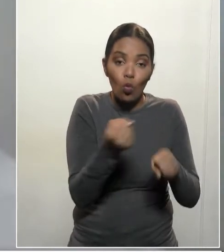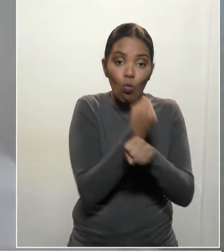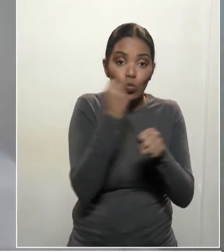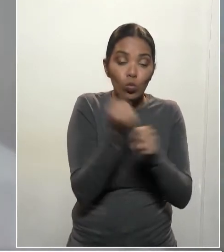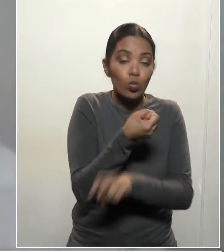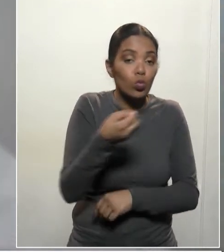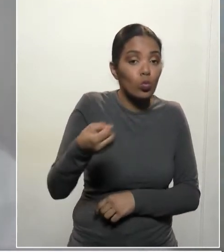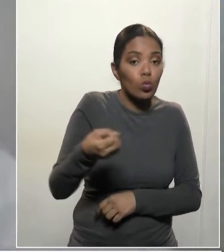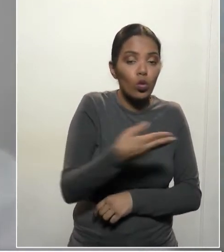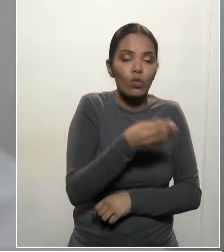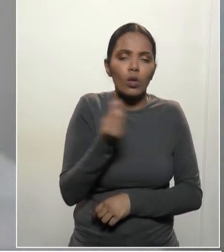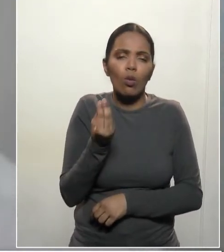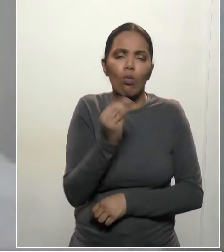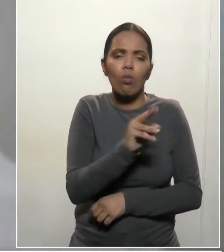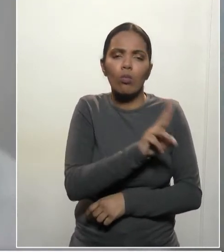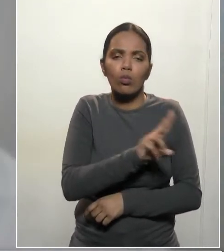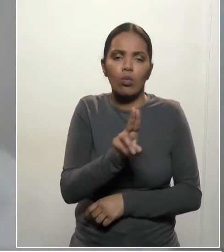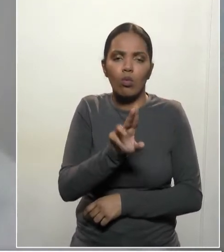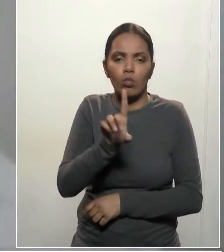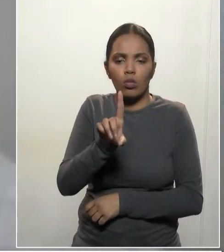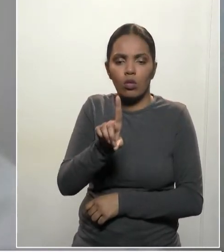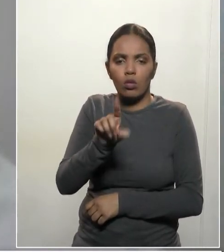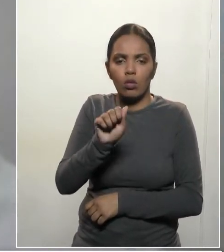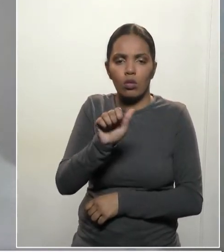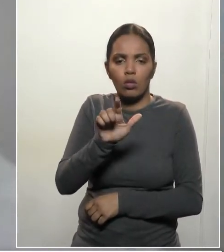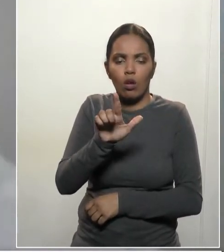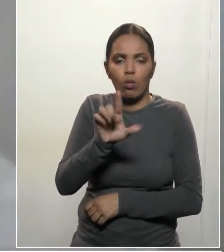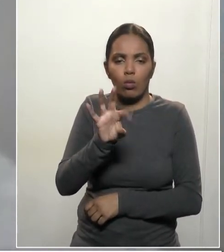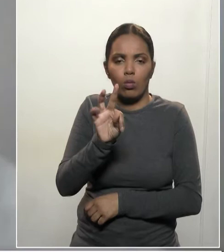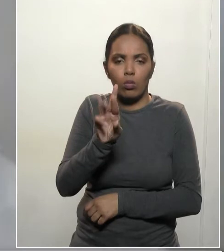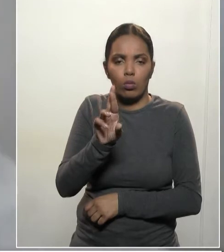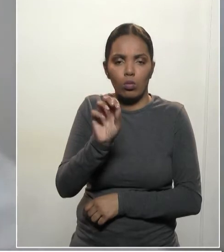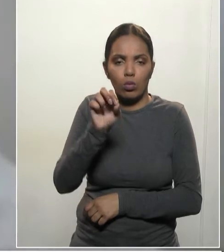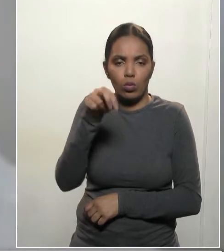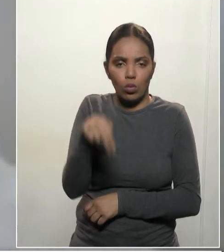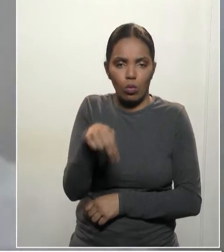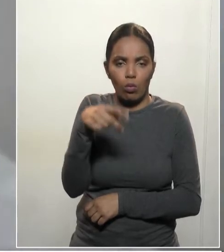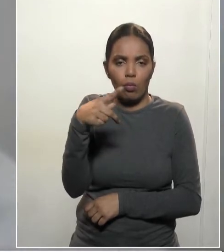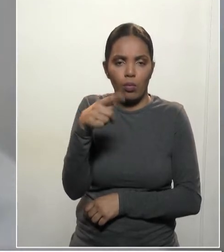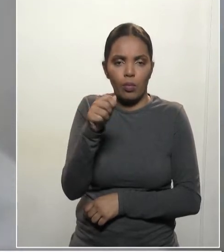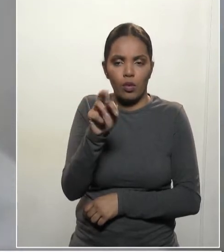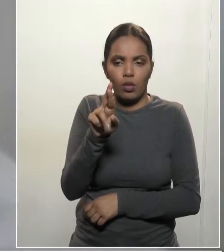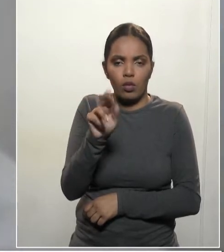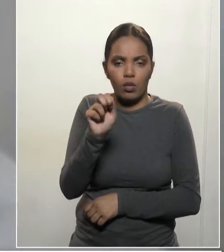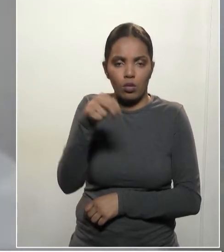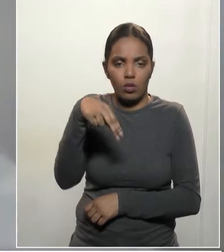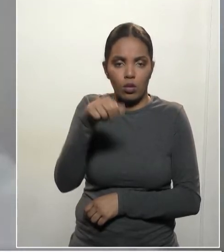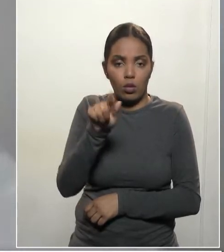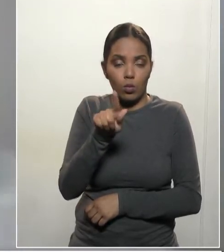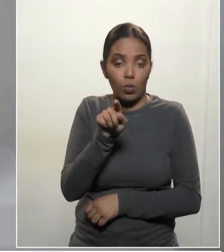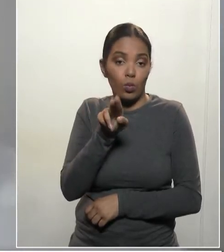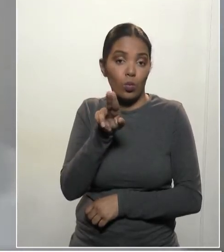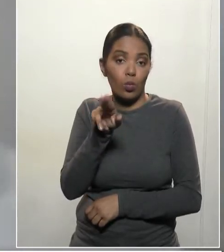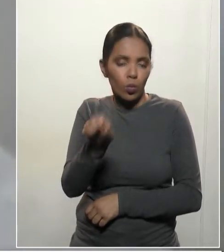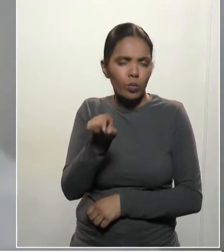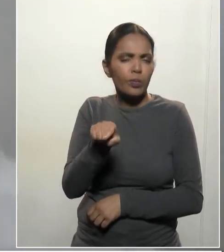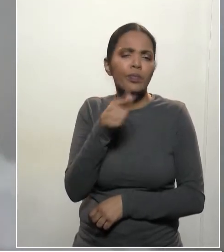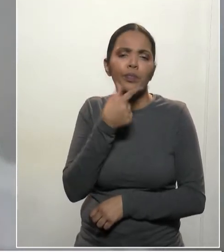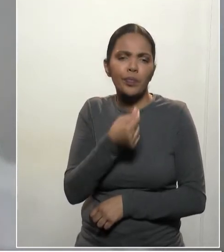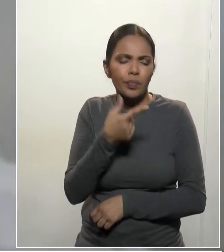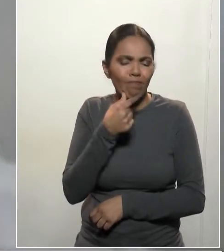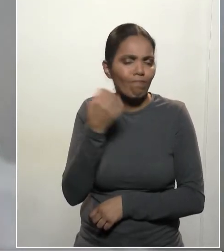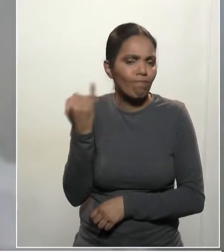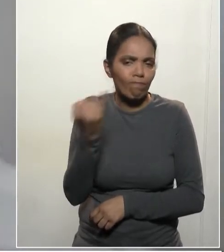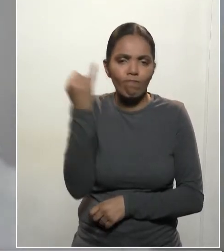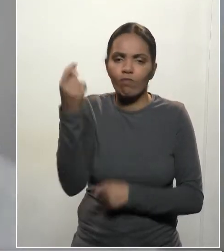de Dauto Paranaguá. O Dauto foi um grande médico, um prefeito da cidade de Londrina, um homem de visão, um homem que